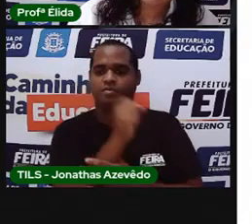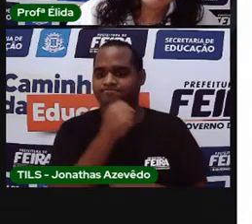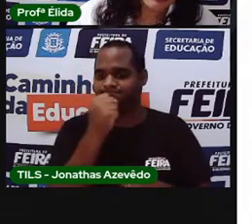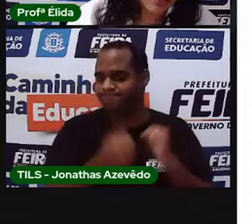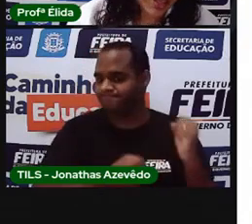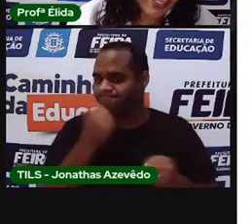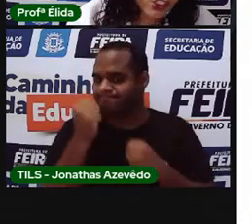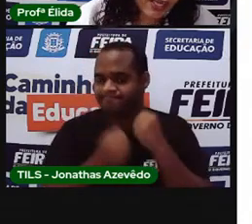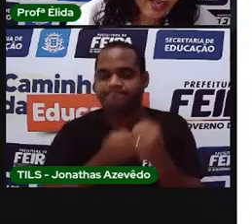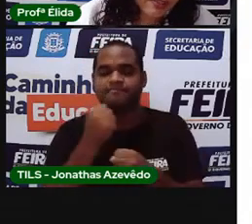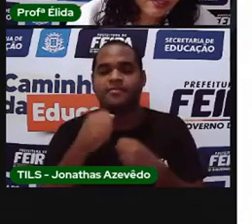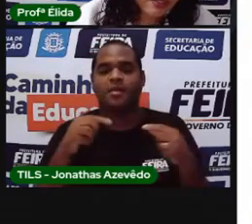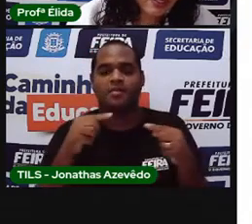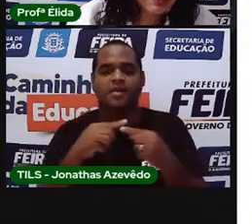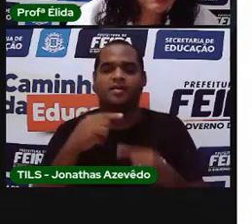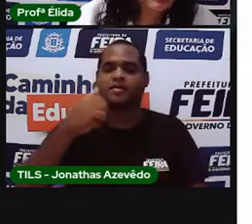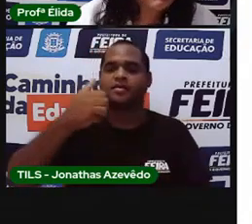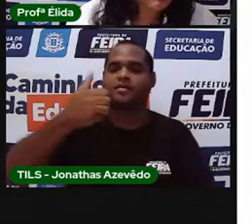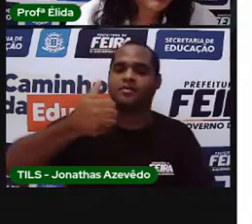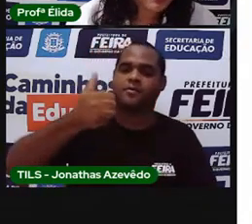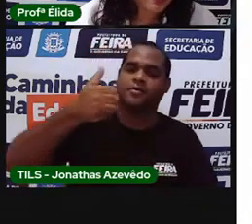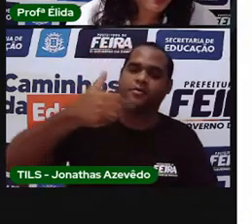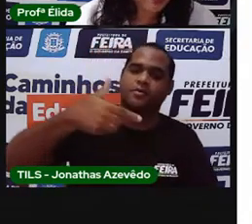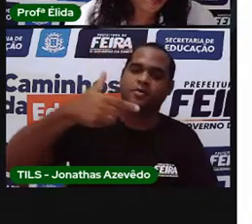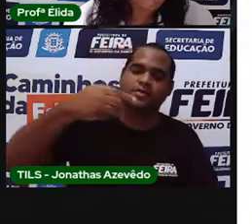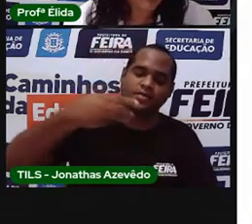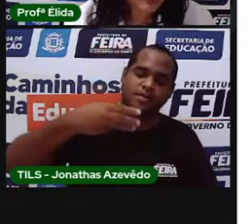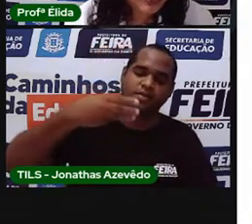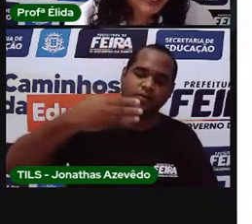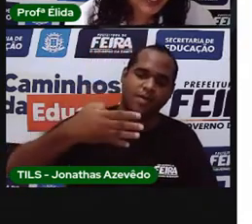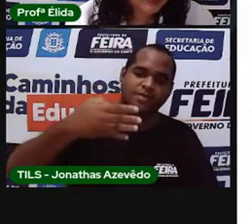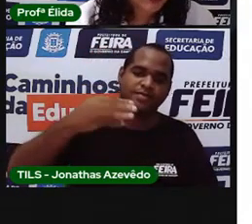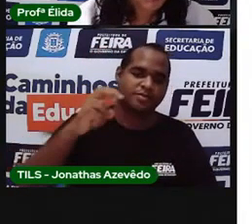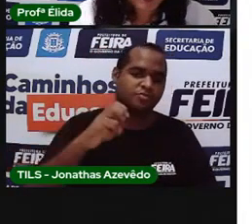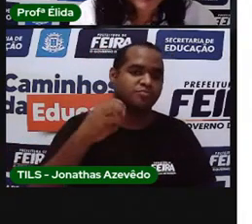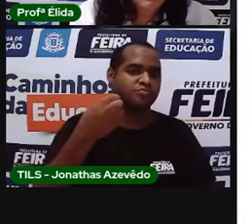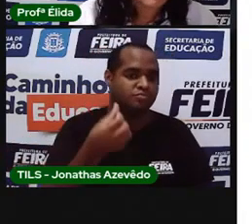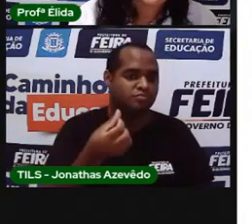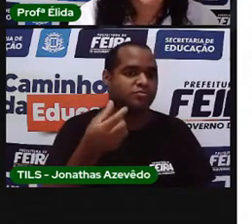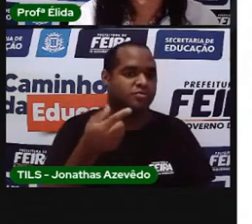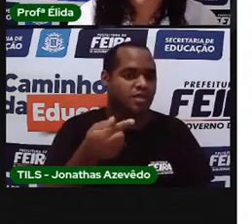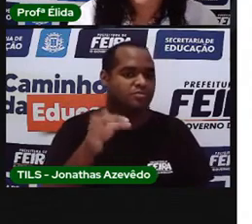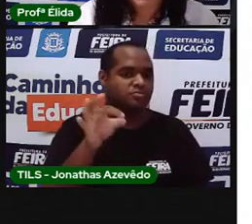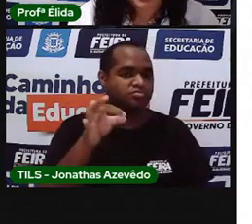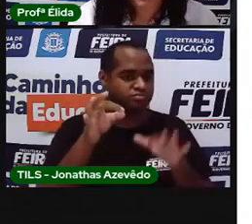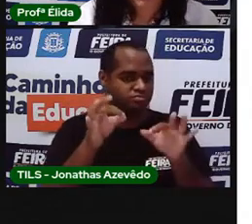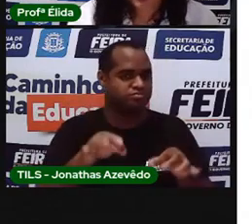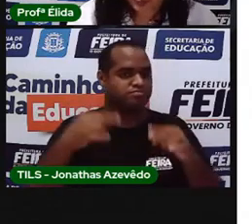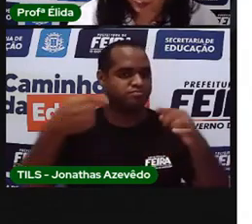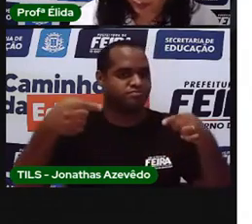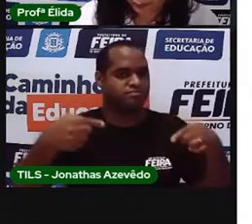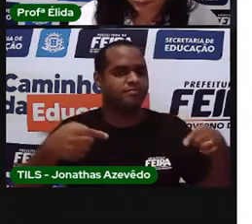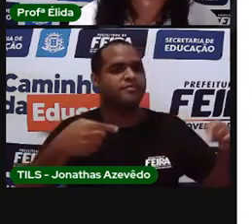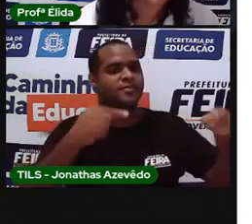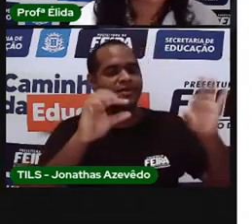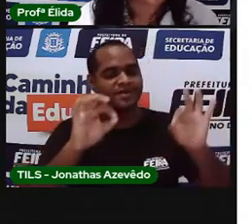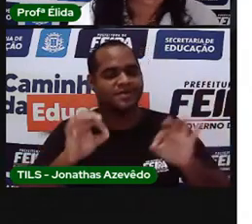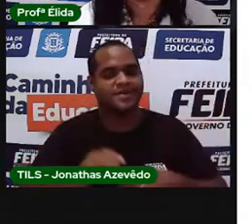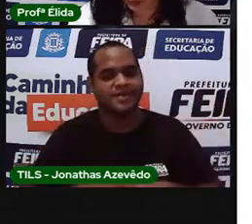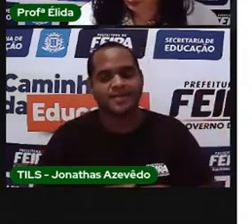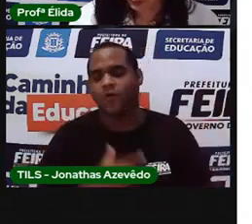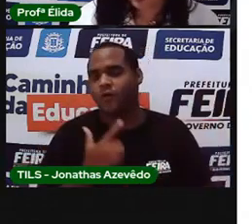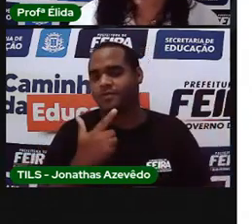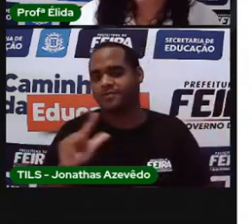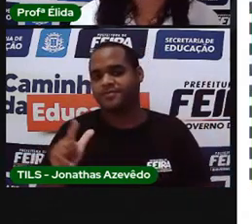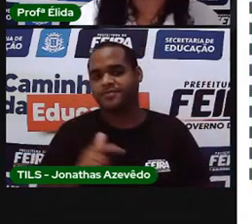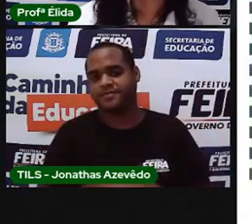os números ordinais, porque vão nos dar a posição nessa competição. Tá bem? Vamos para